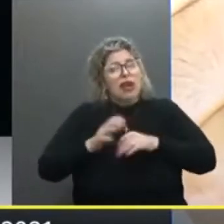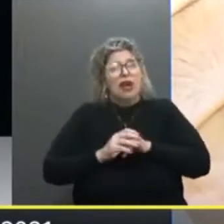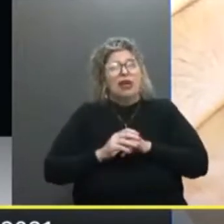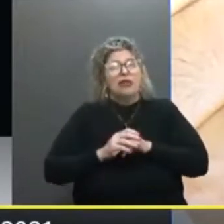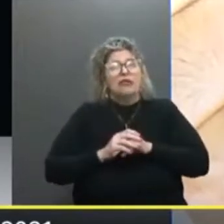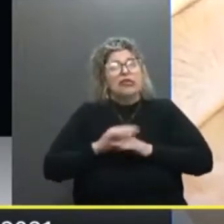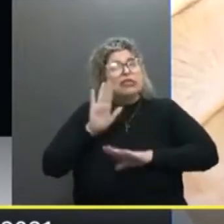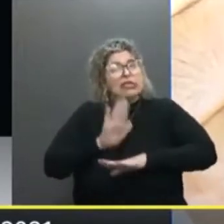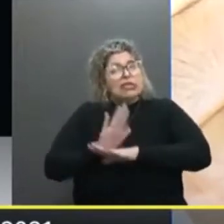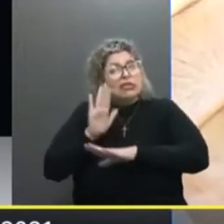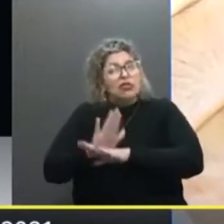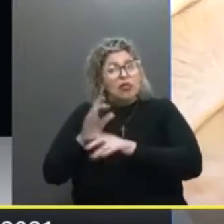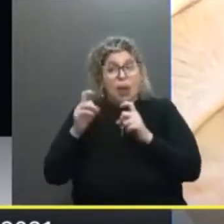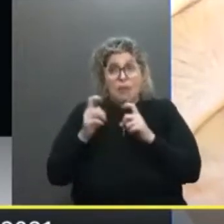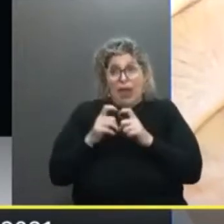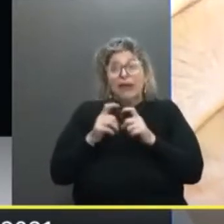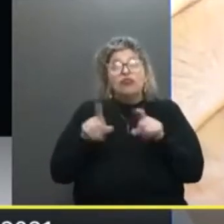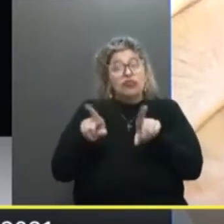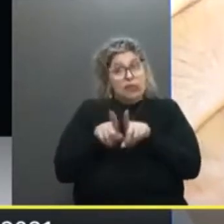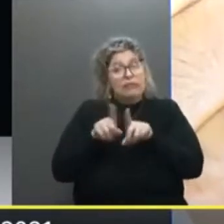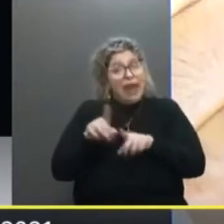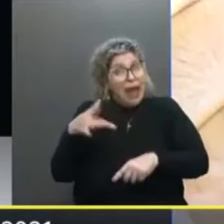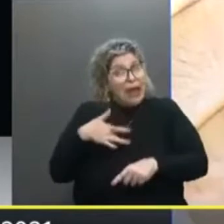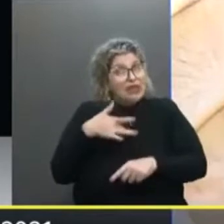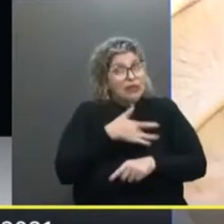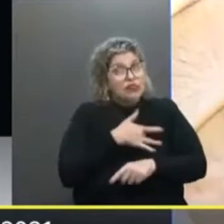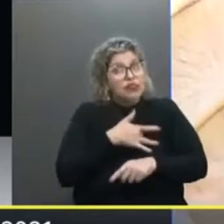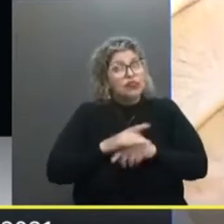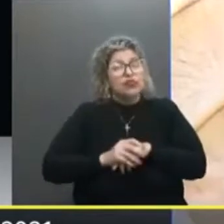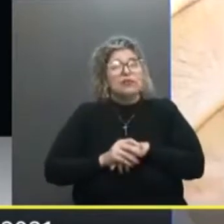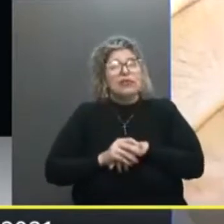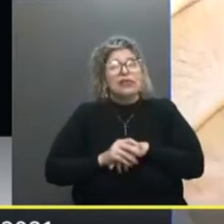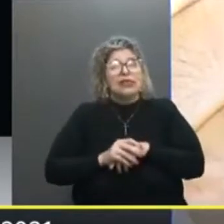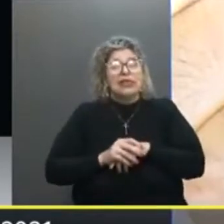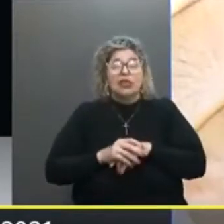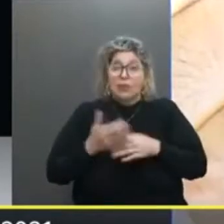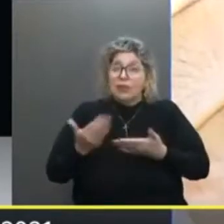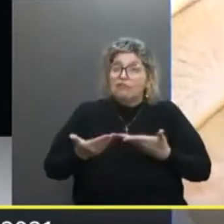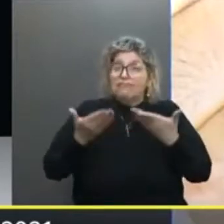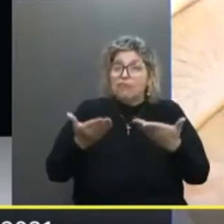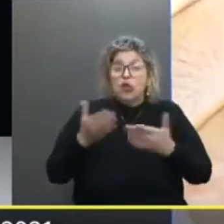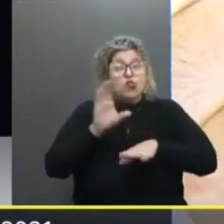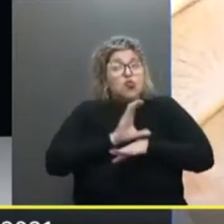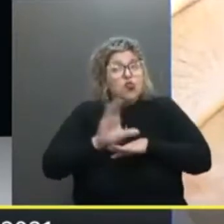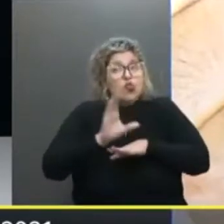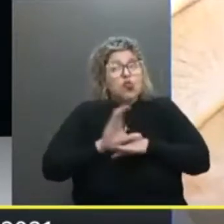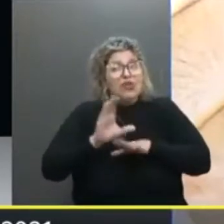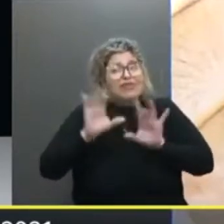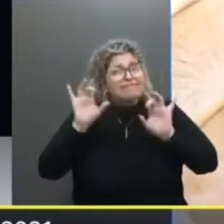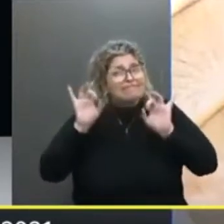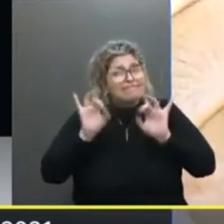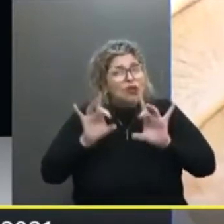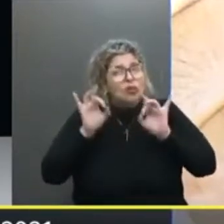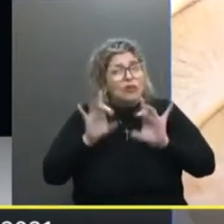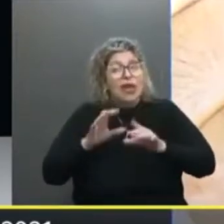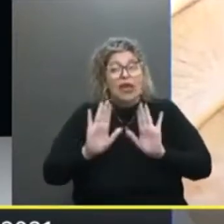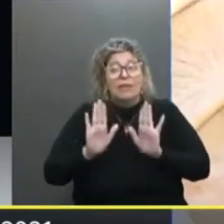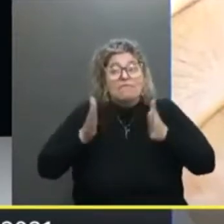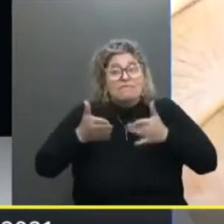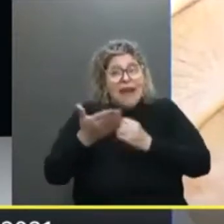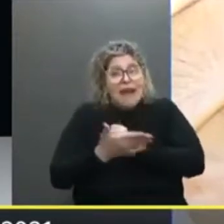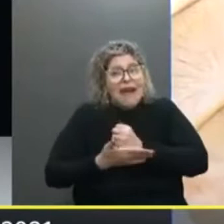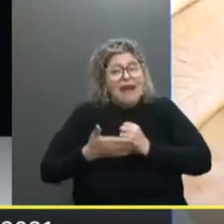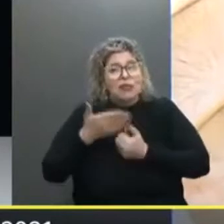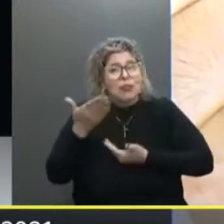No sentido De ajudar o médico E assim Ajudar a saúde Nós disponibilizamos Cursos Especialmente Daquelas questões